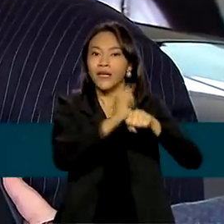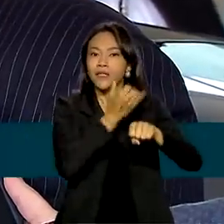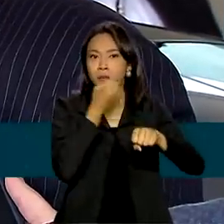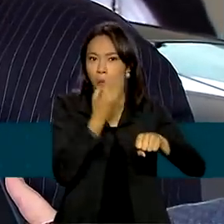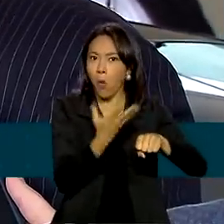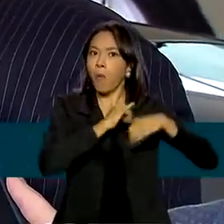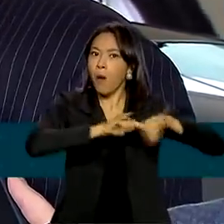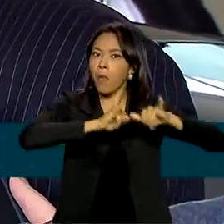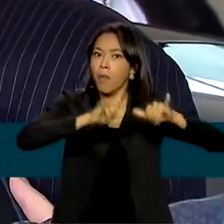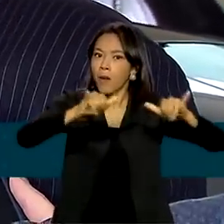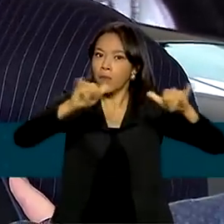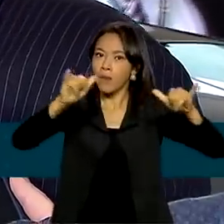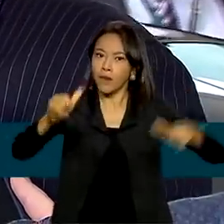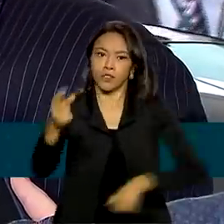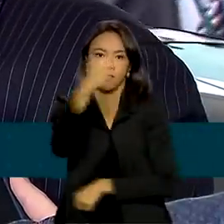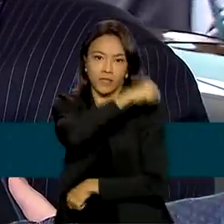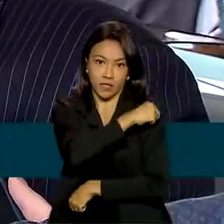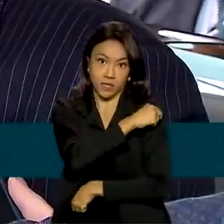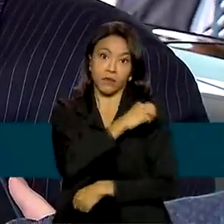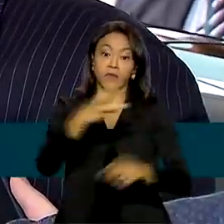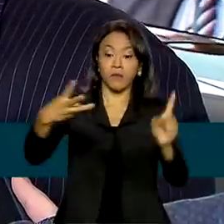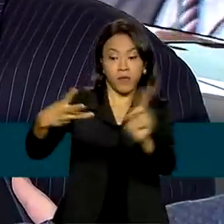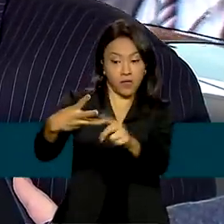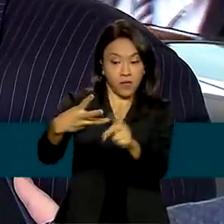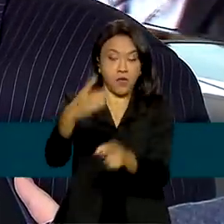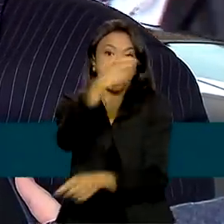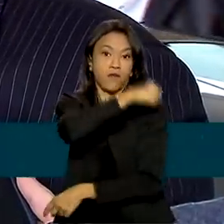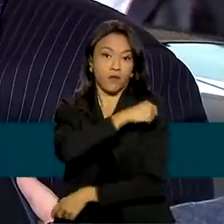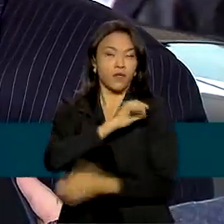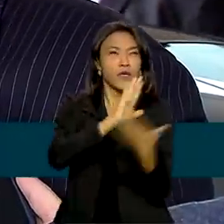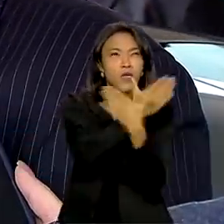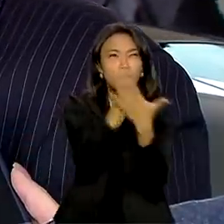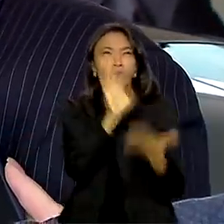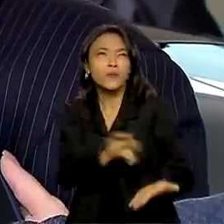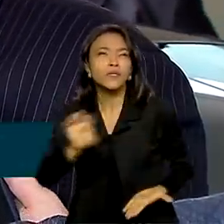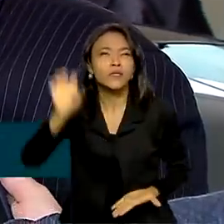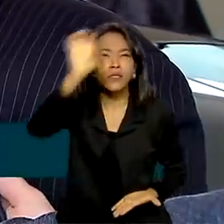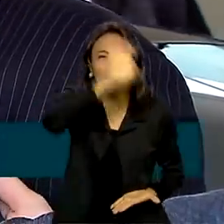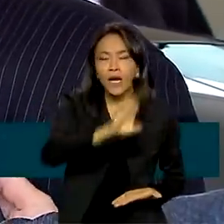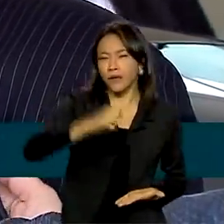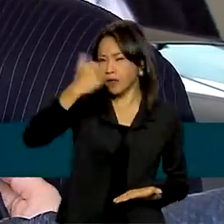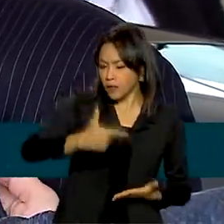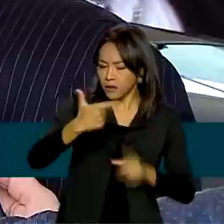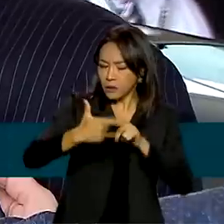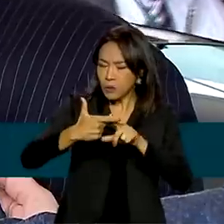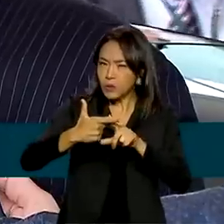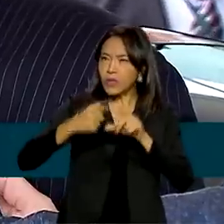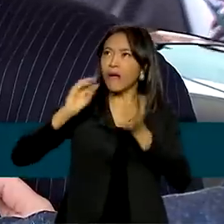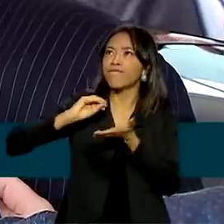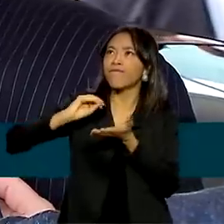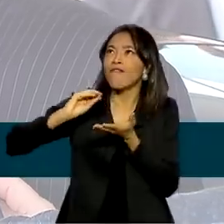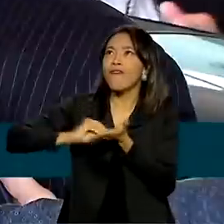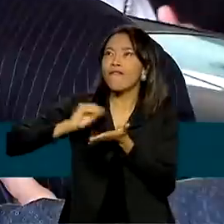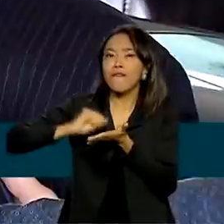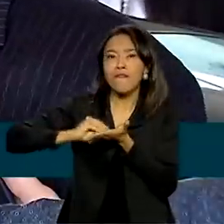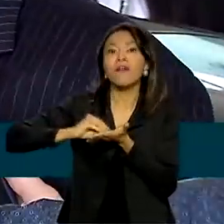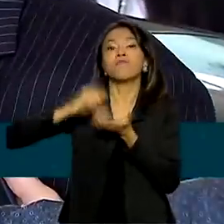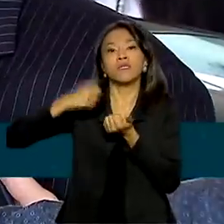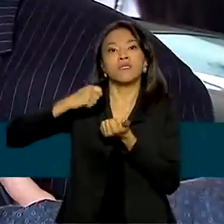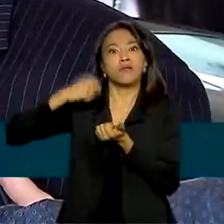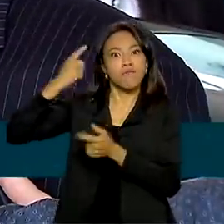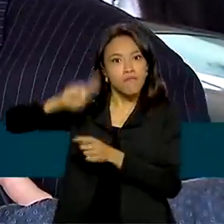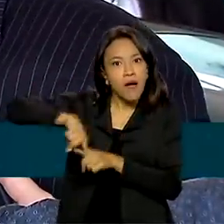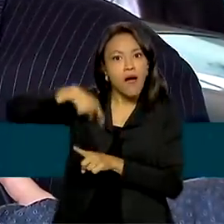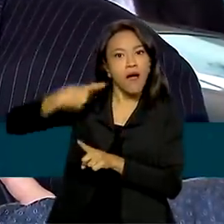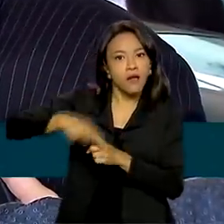dose de reforço. E em alguns estados, onde a segunda dose está baixa, tem que ampliar. Nós sabemos